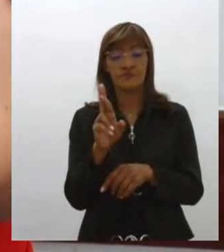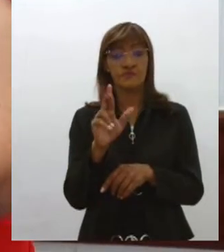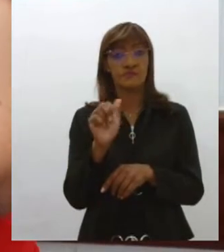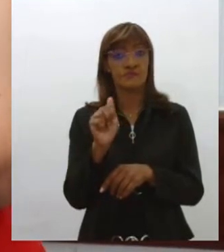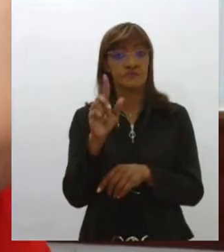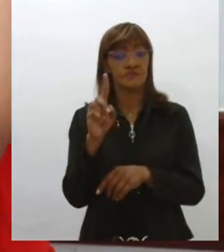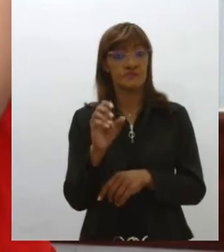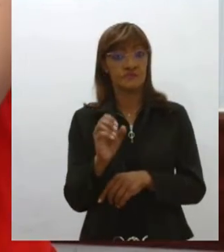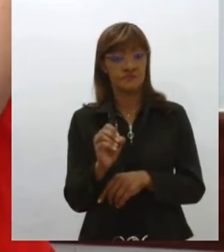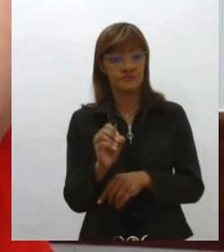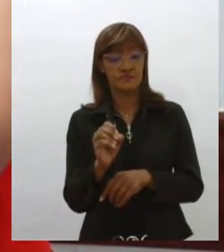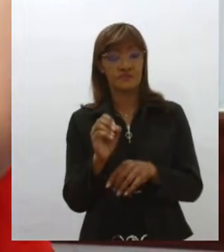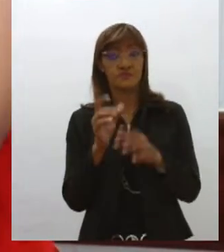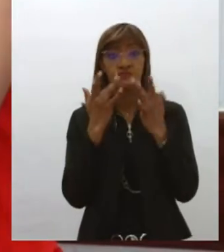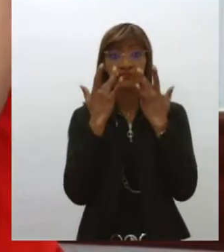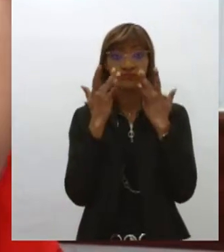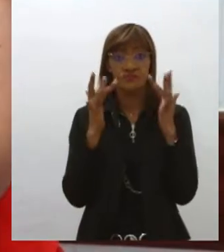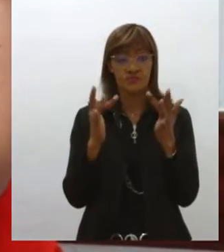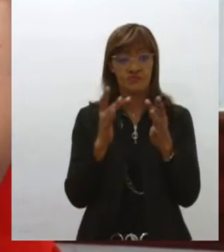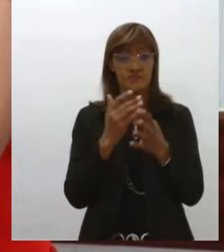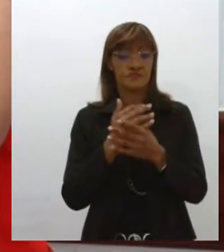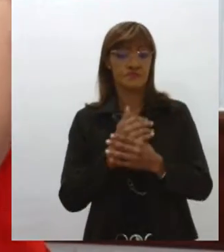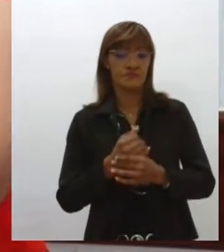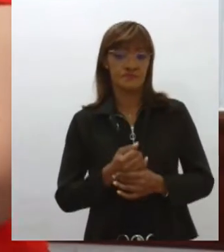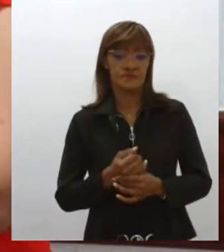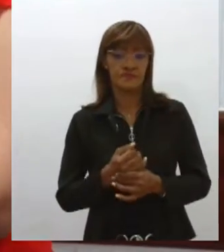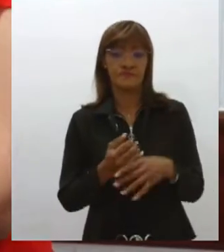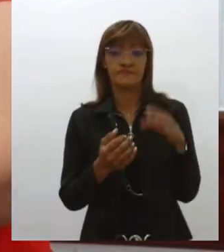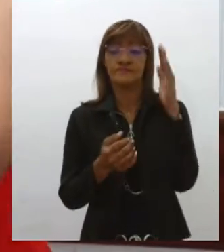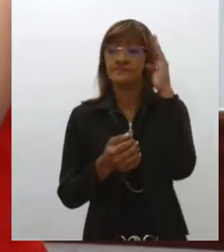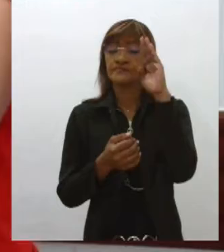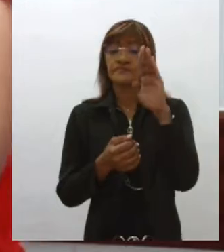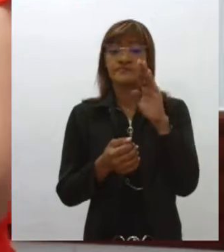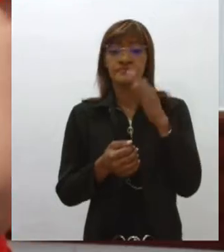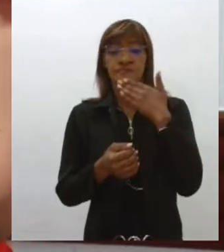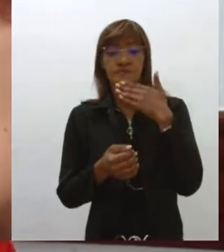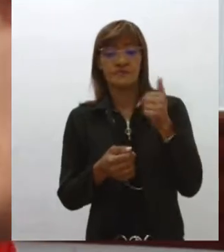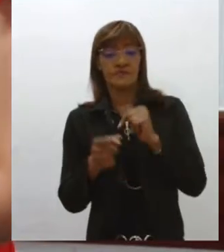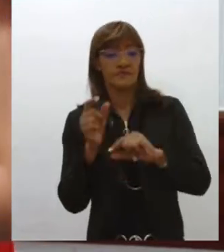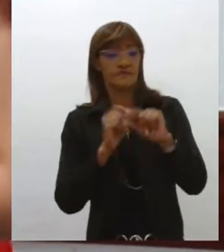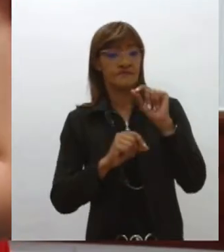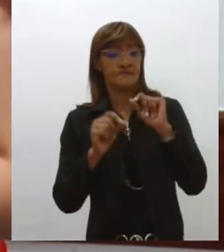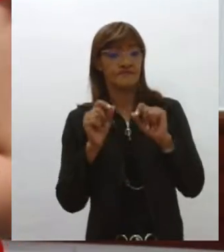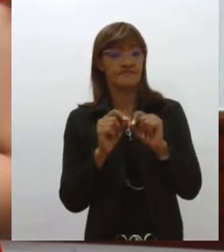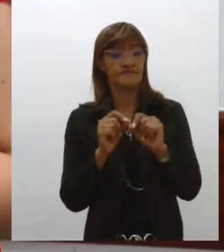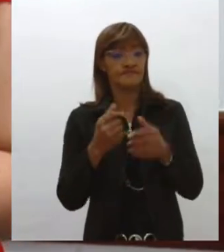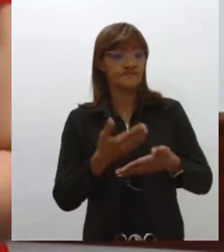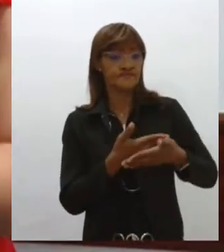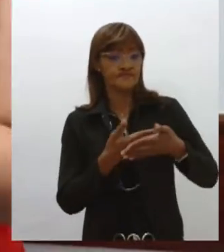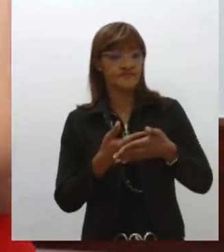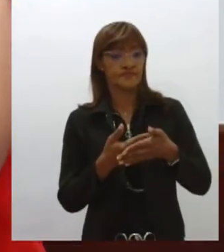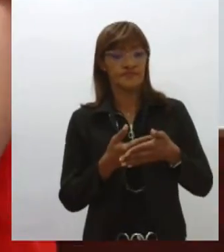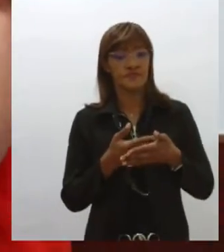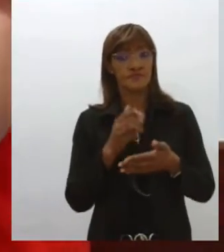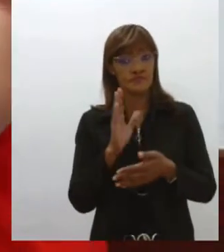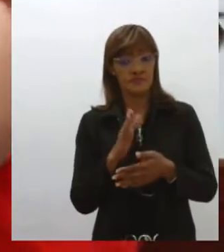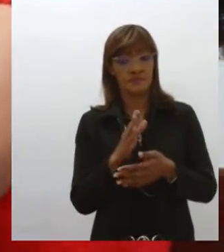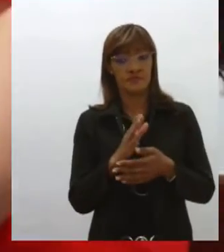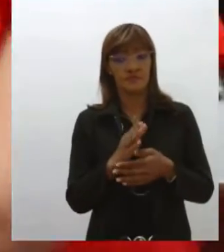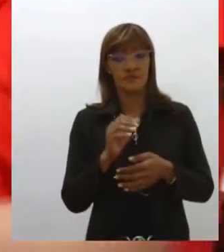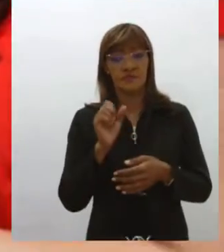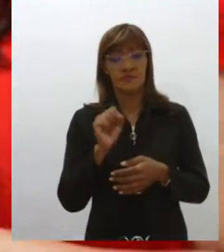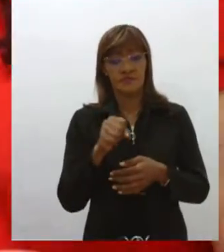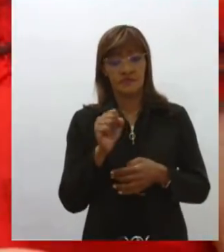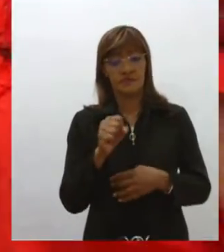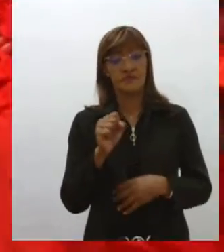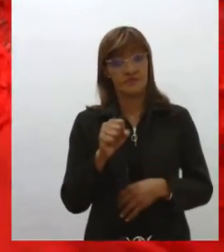novembro, também é importante, porque o principal e melhor alimento para esses nascidos prematuros é o leite da mãe. Isso mesmo. Leite materno, que nem